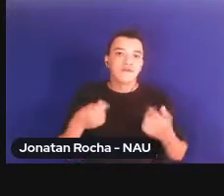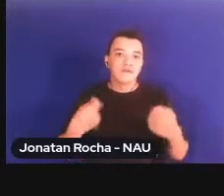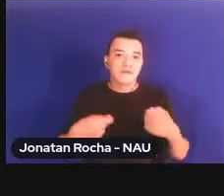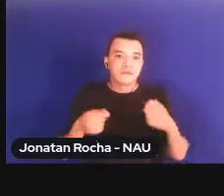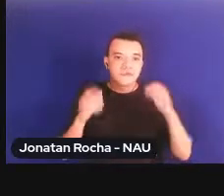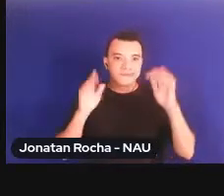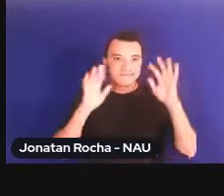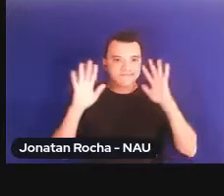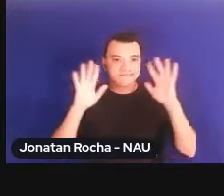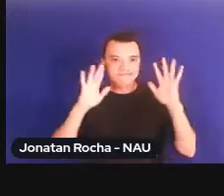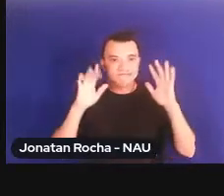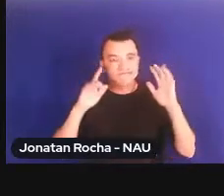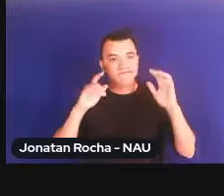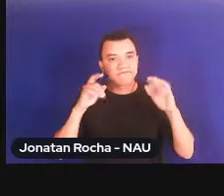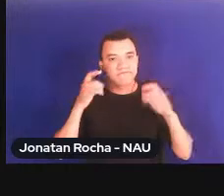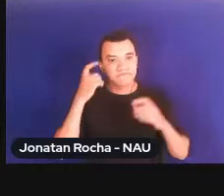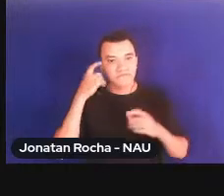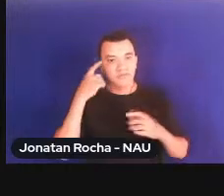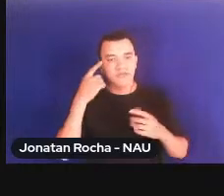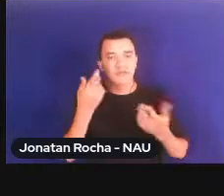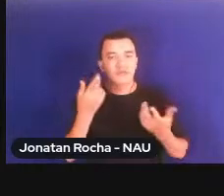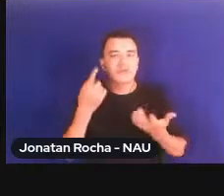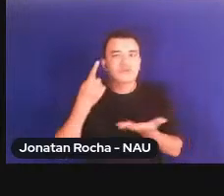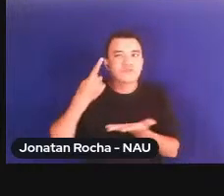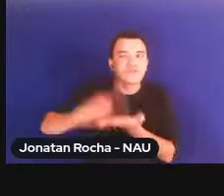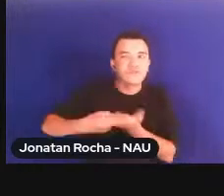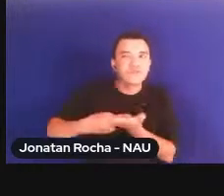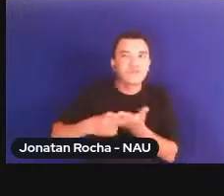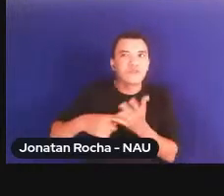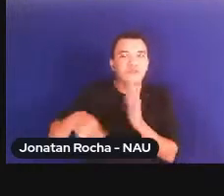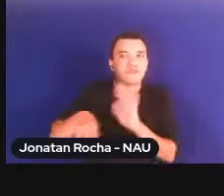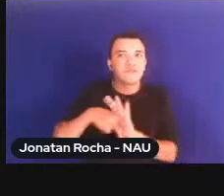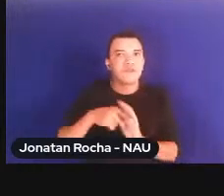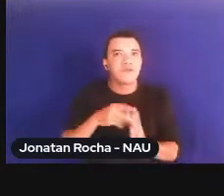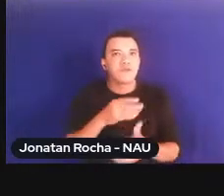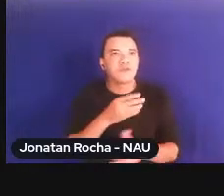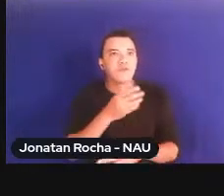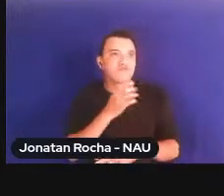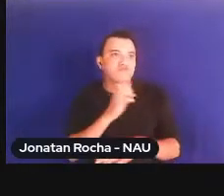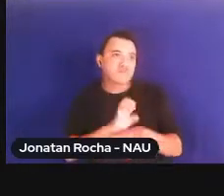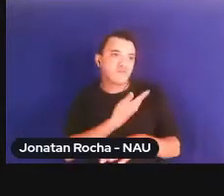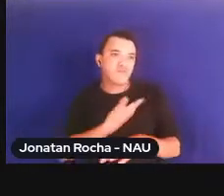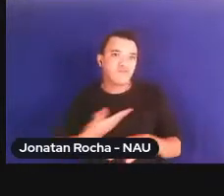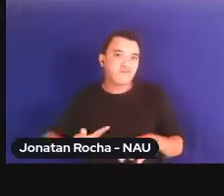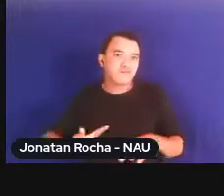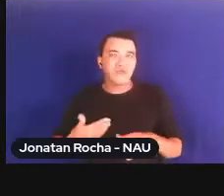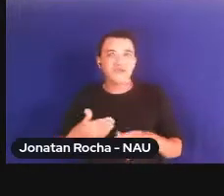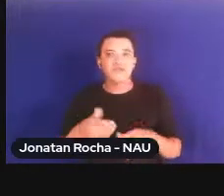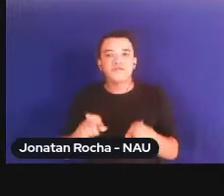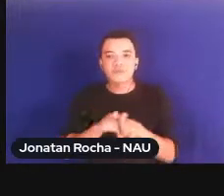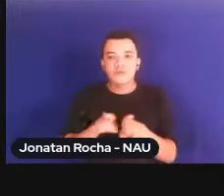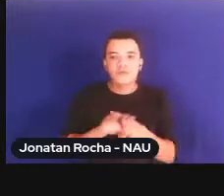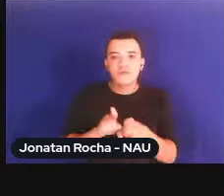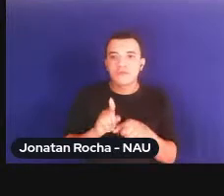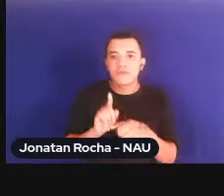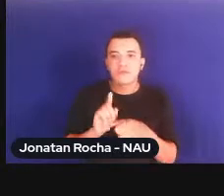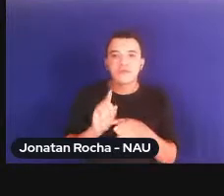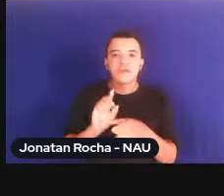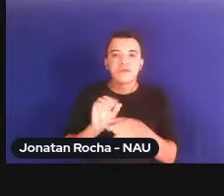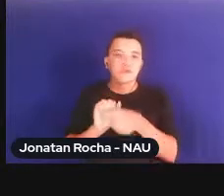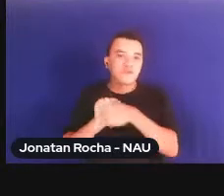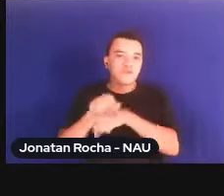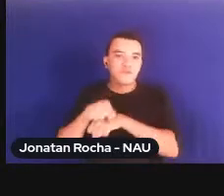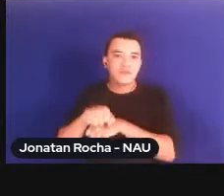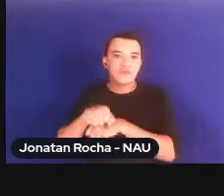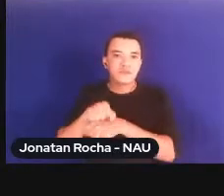os nossos compromissos como Estado quais são os nossos compromissos como Universidade quais são os nossos compromissos